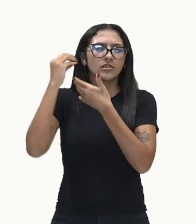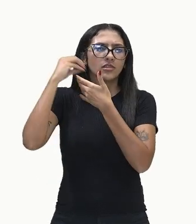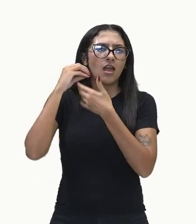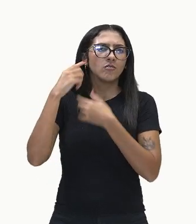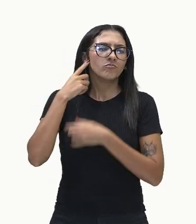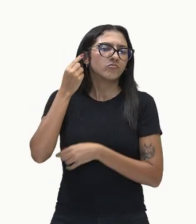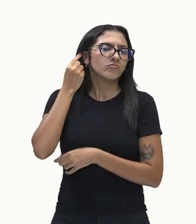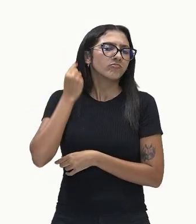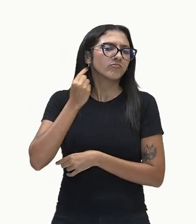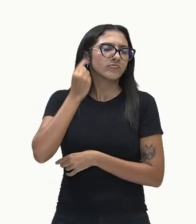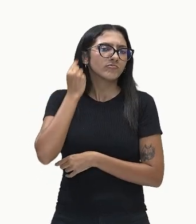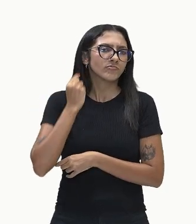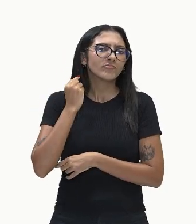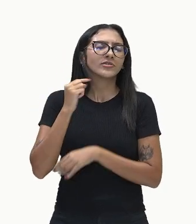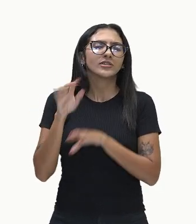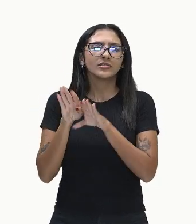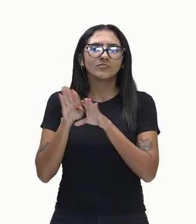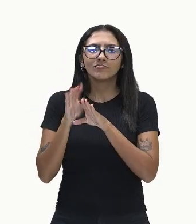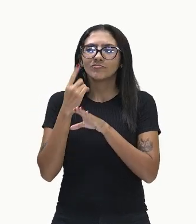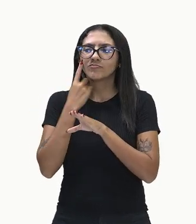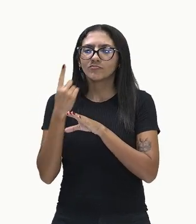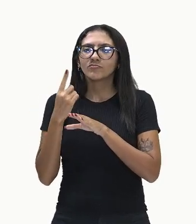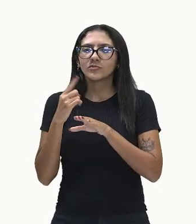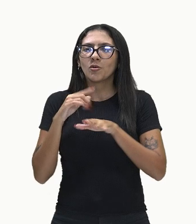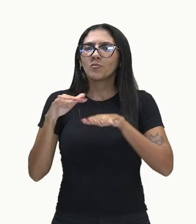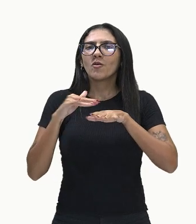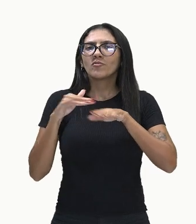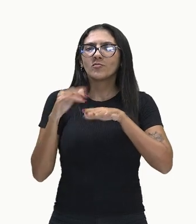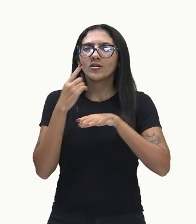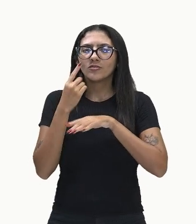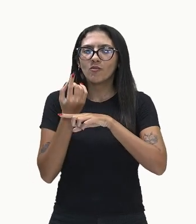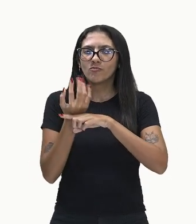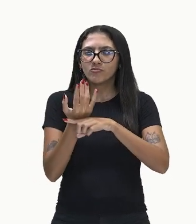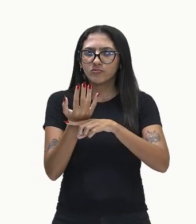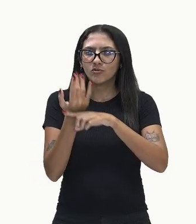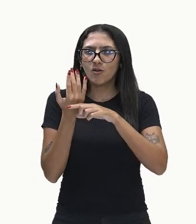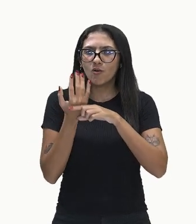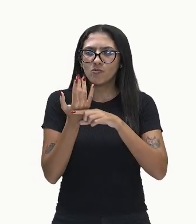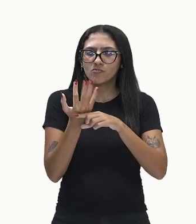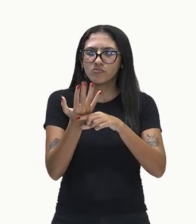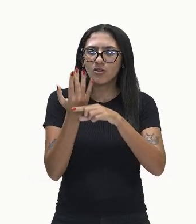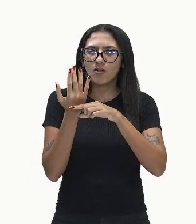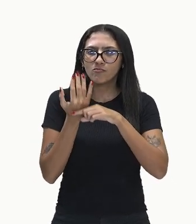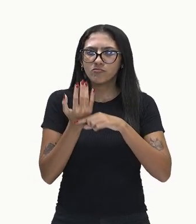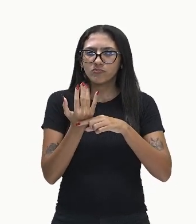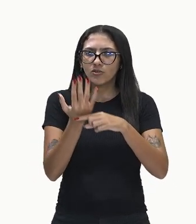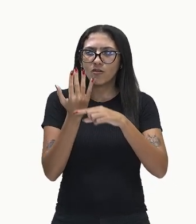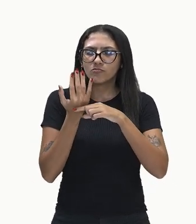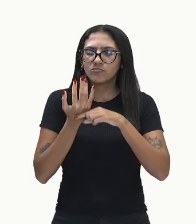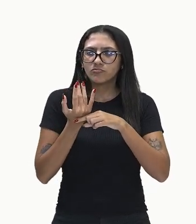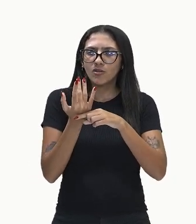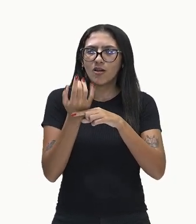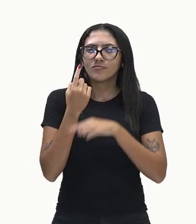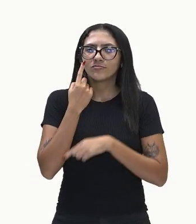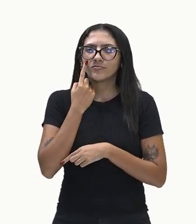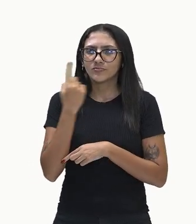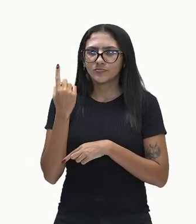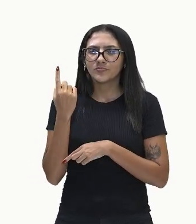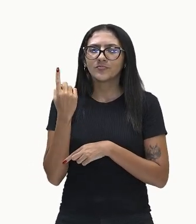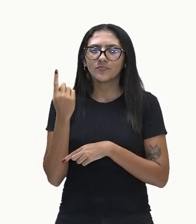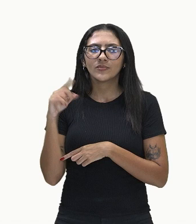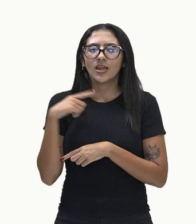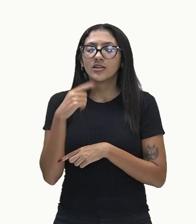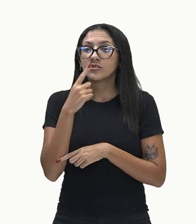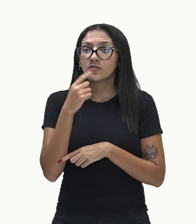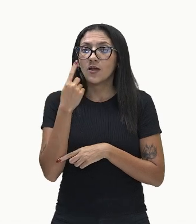Dentro dela tem células ciliadas. Olha aqui os cílios. Deixa eu pegar a cor vermelha. Tá aqui os cílios, gente. Vou